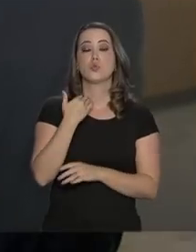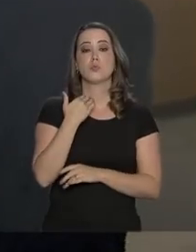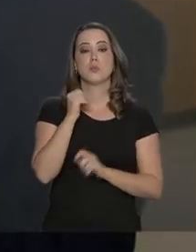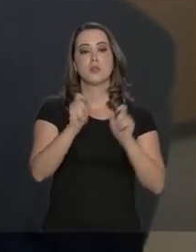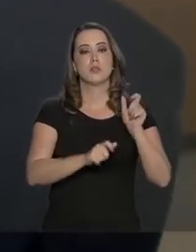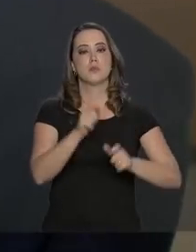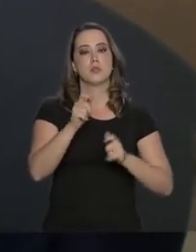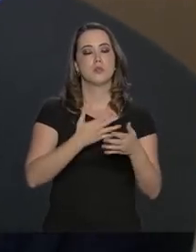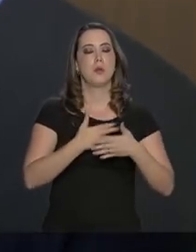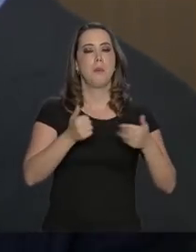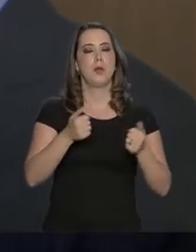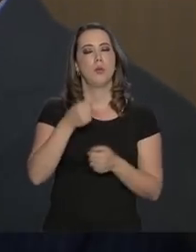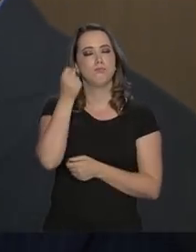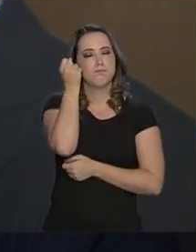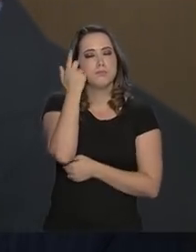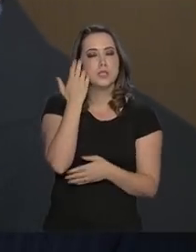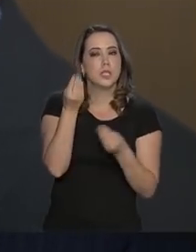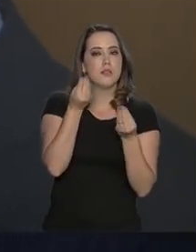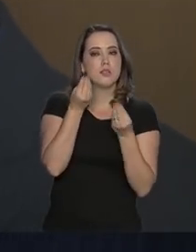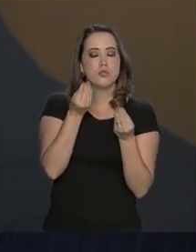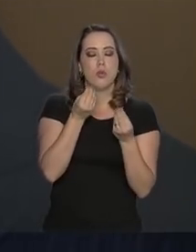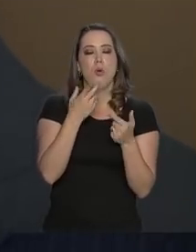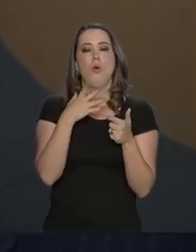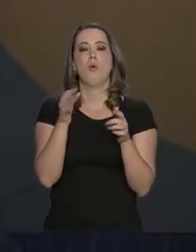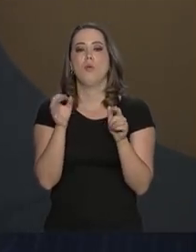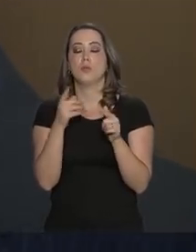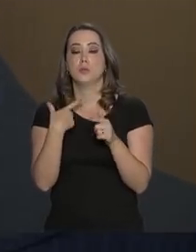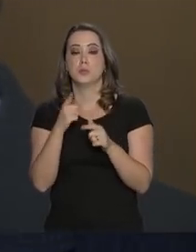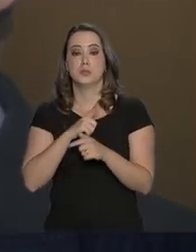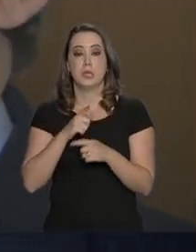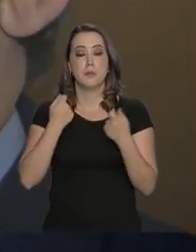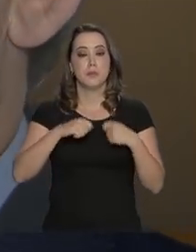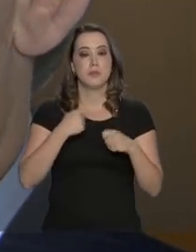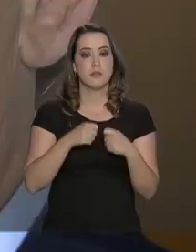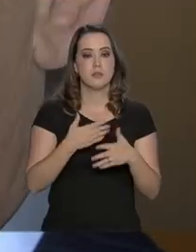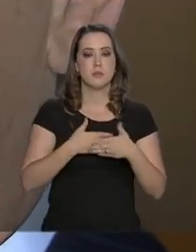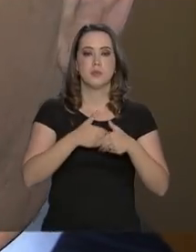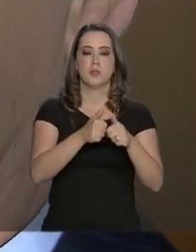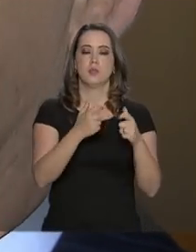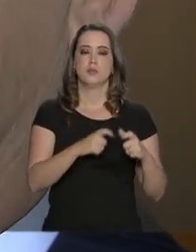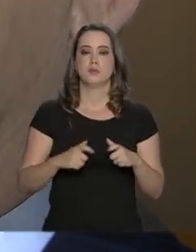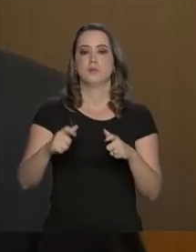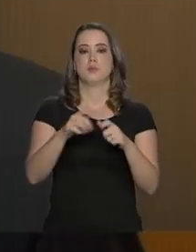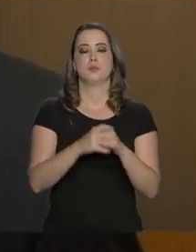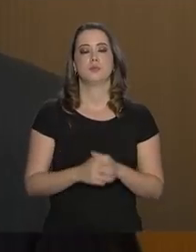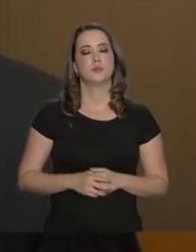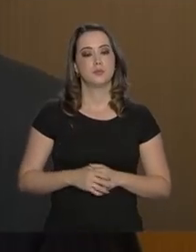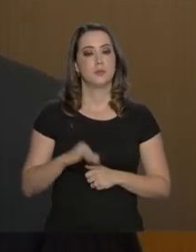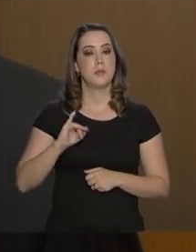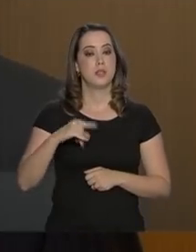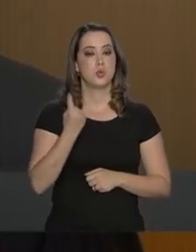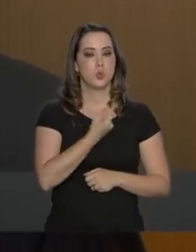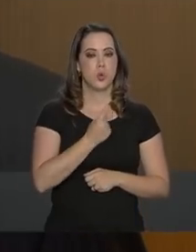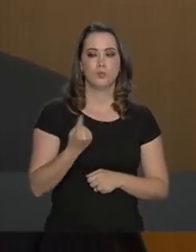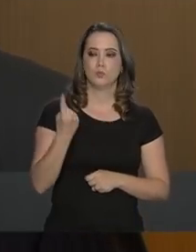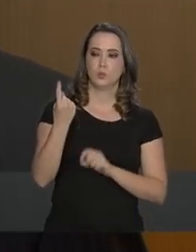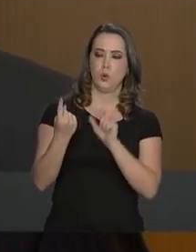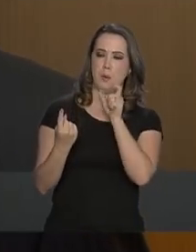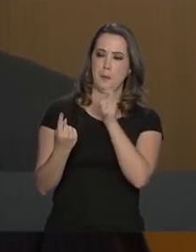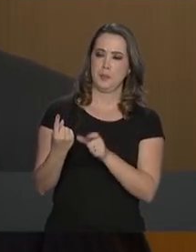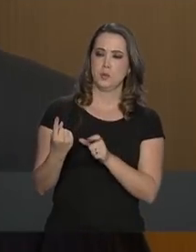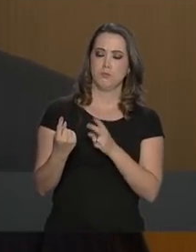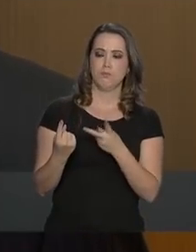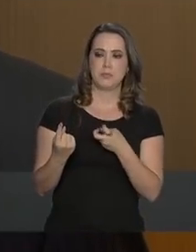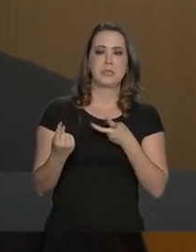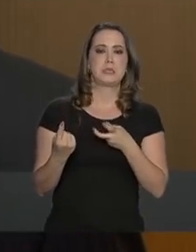clientes a terem uma ideia melhor sobre o que pode e deve melhorar nessas instituições. Se nós, partir de um único caso, entendemos que